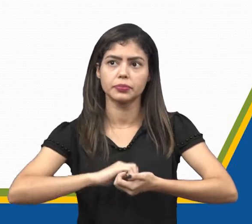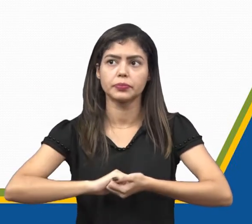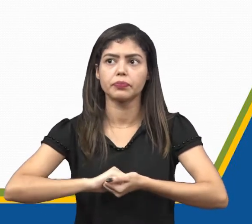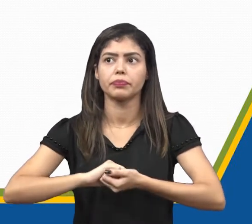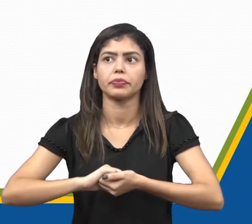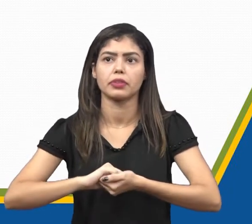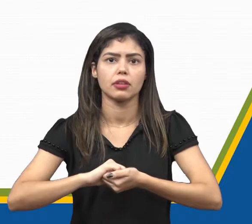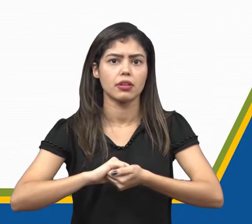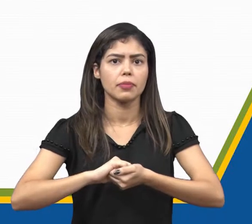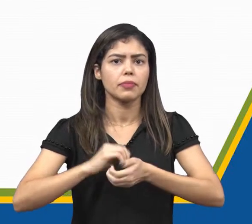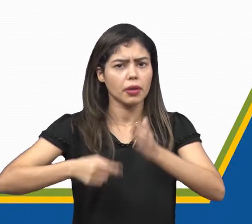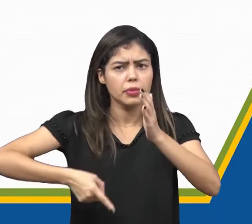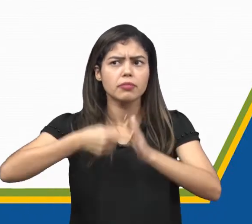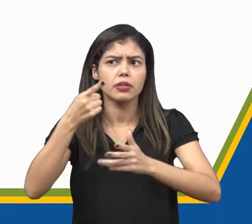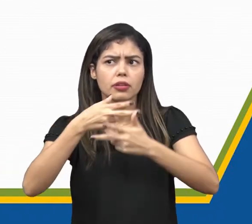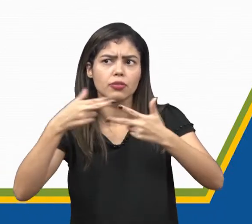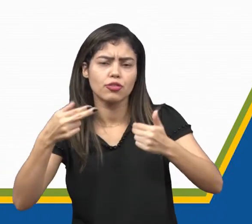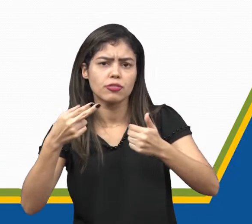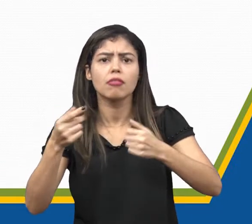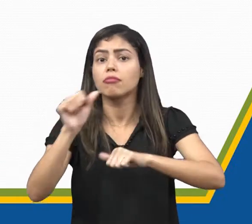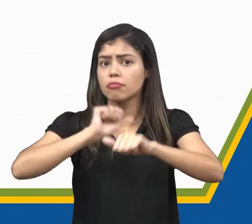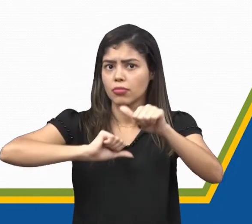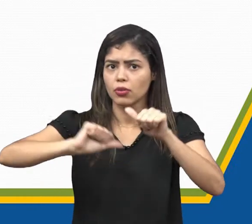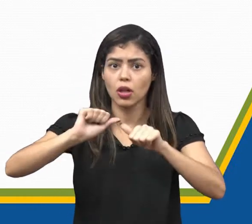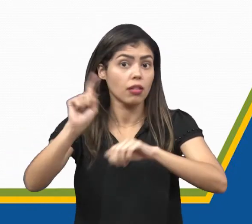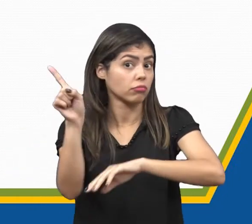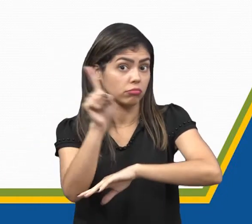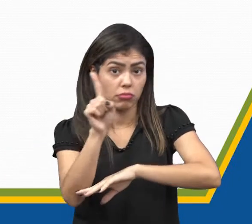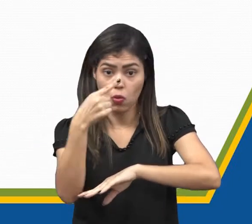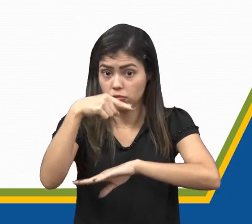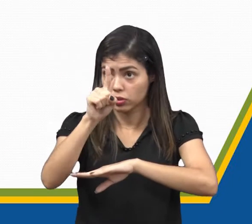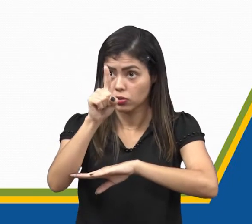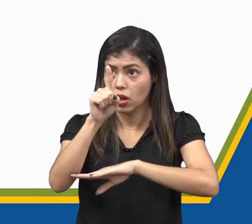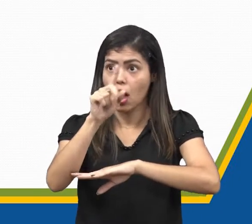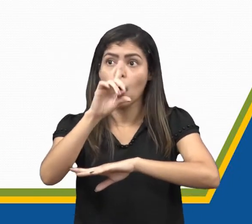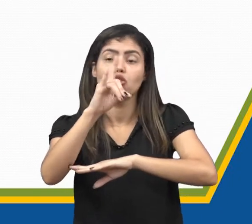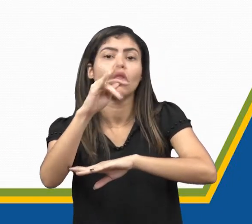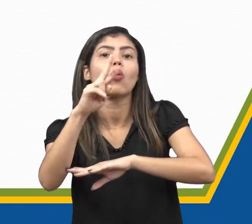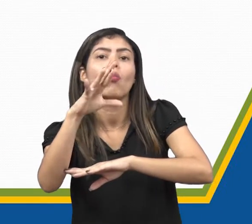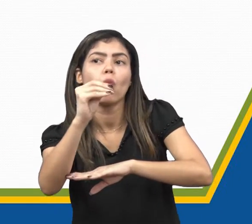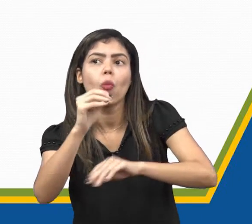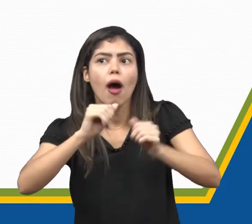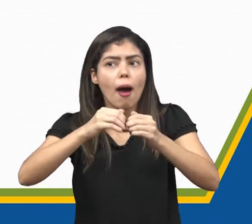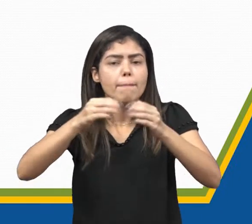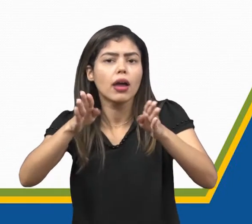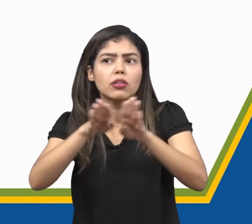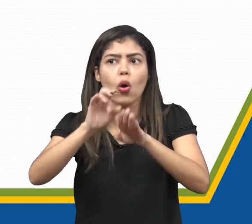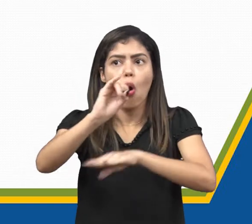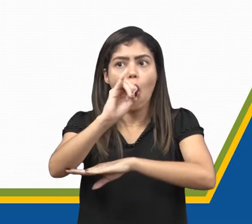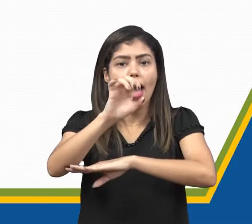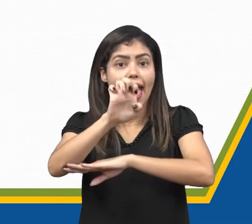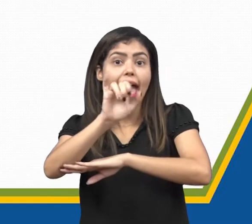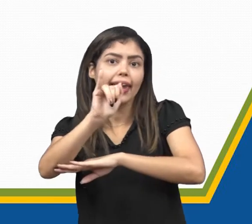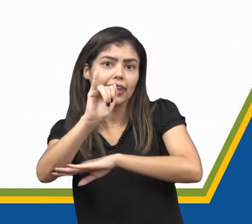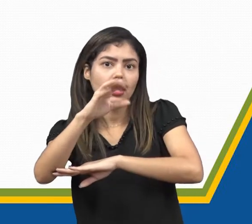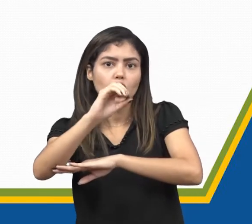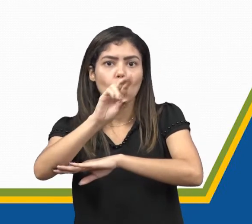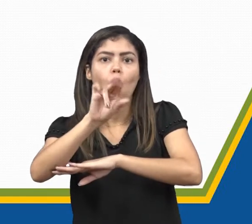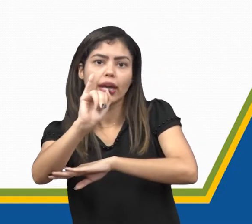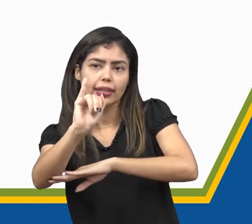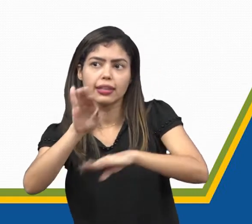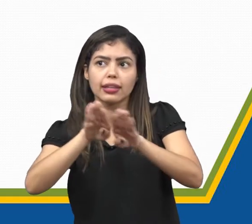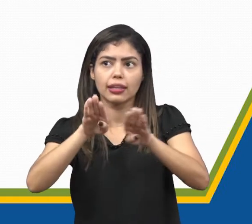Então, a primeira coisa que mudou é que não se acentuam mais os ditongos abertos EI e OI das palavras